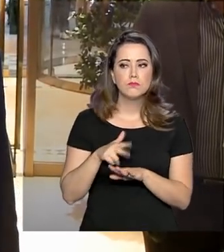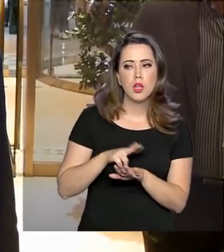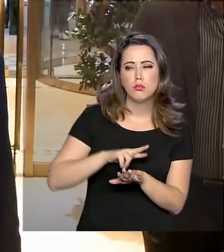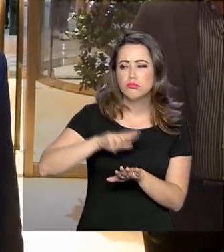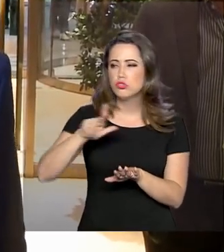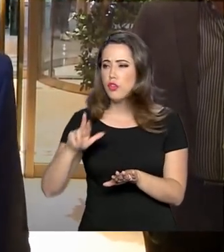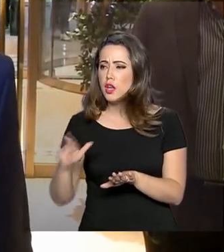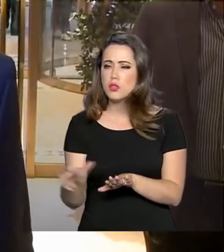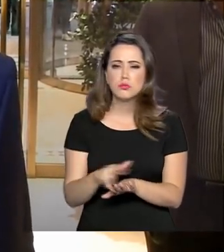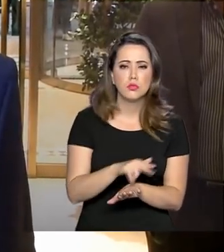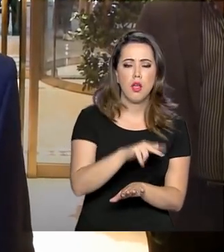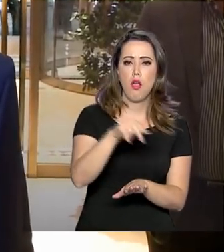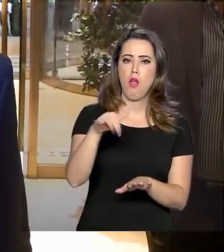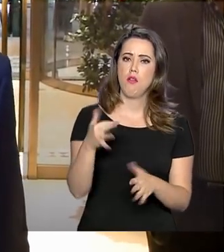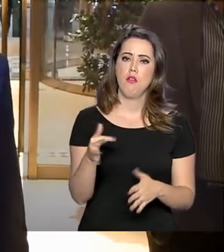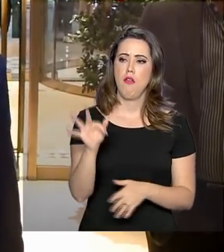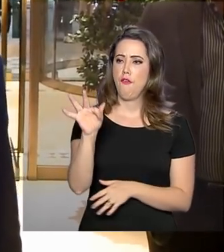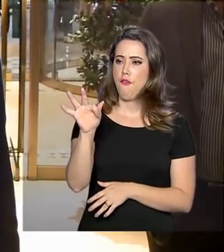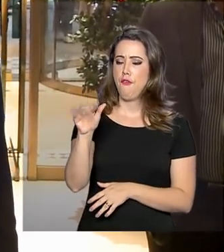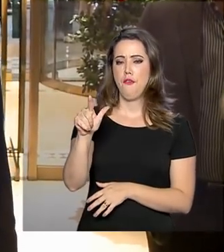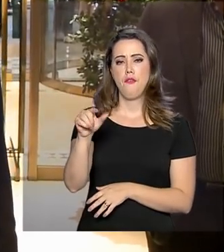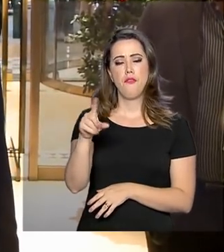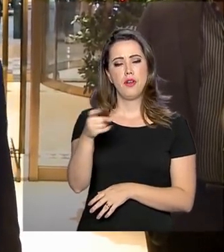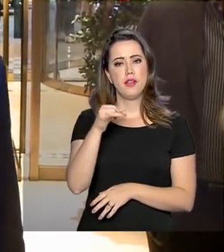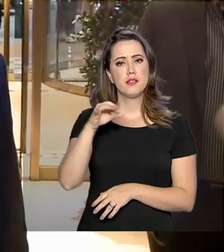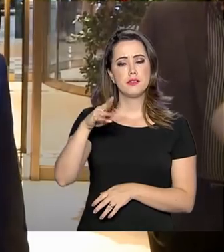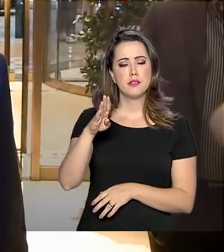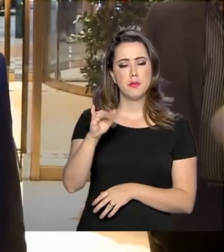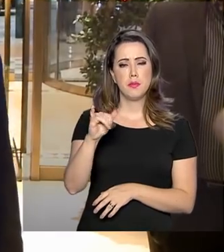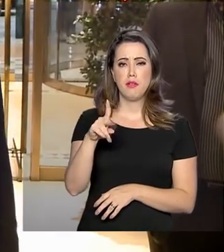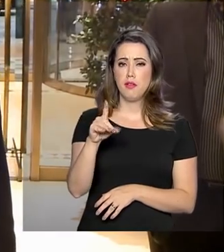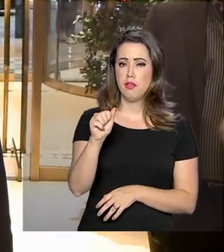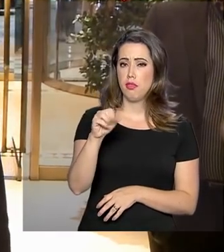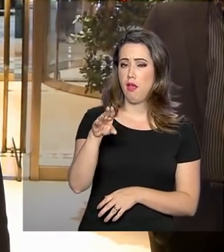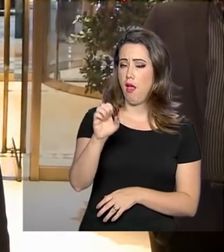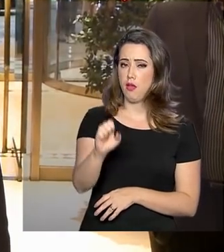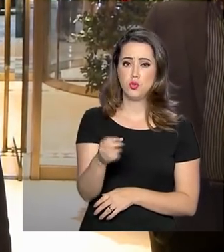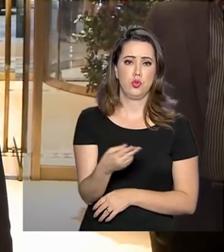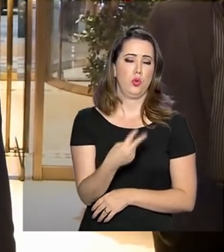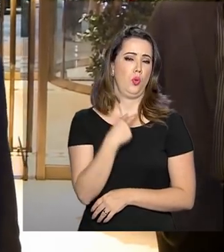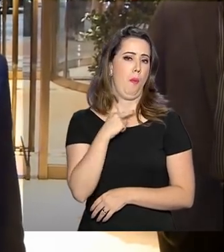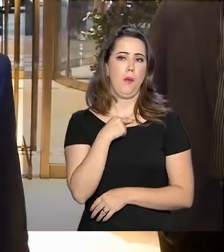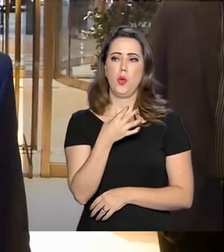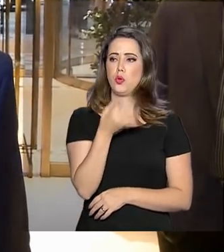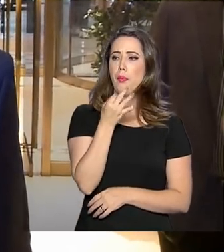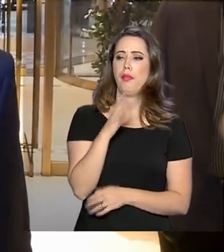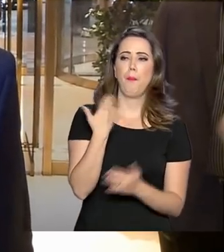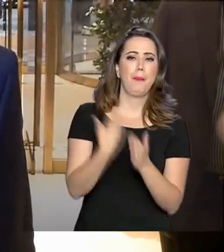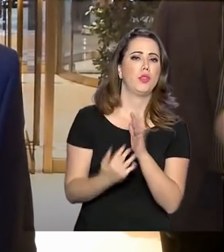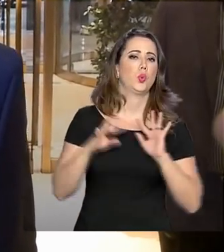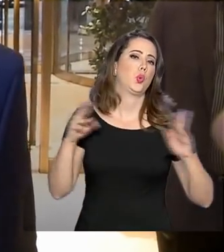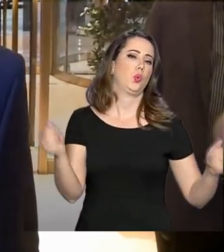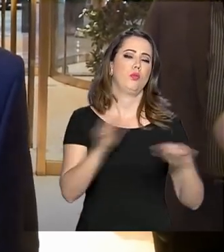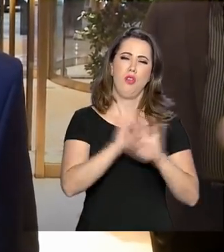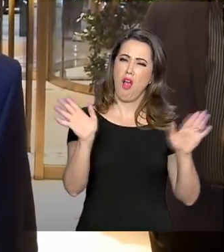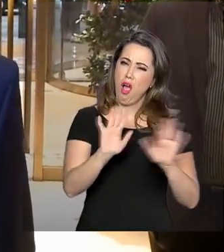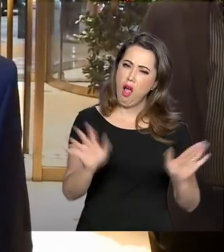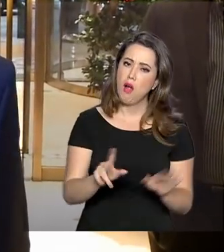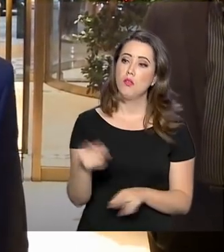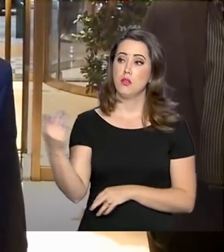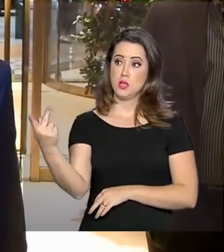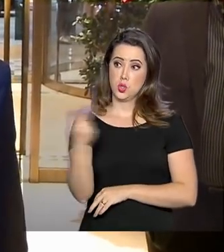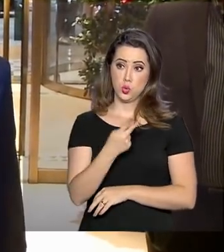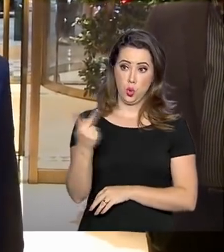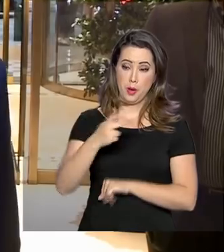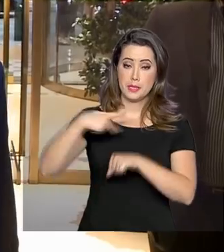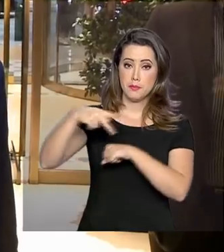achar que, pô, isso aí está tudo perdido, isso aí vai... Porque uma coisa é clara, as duas economias, Estados Unidos